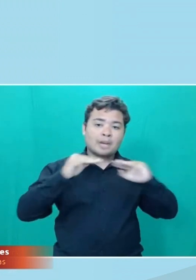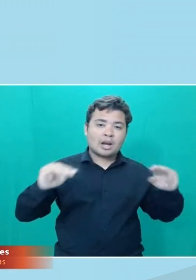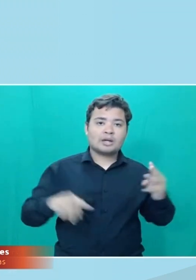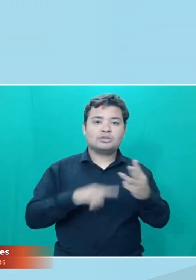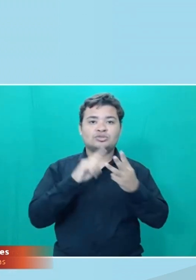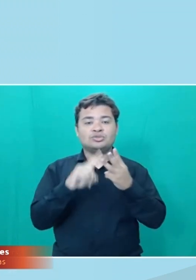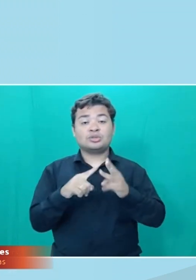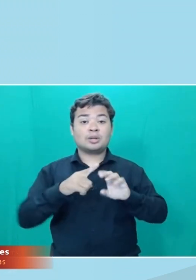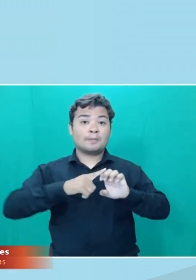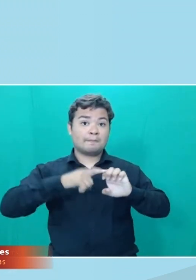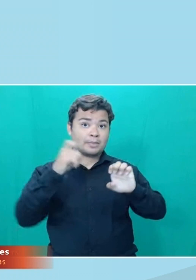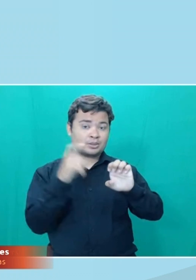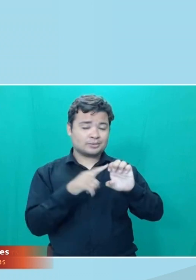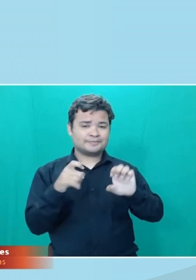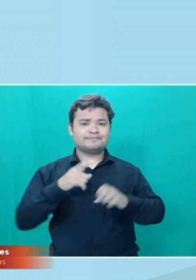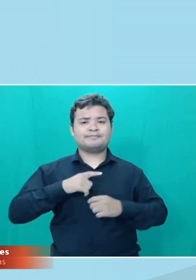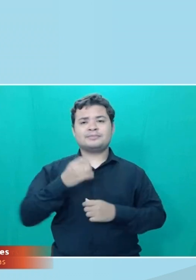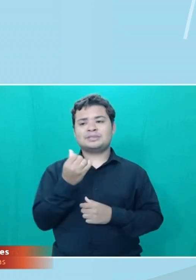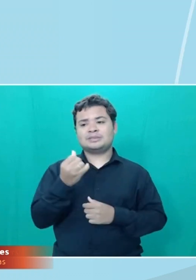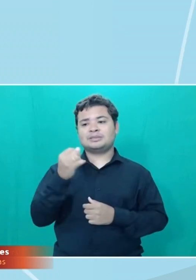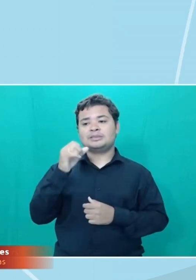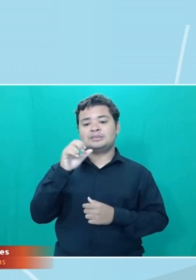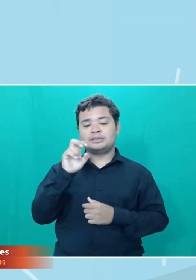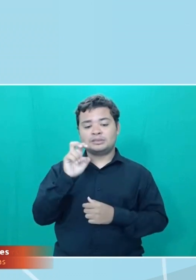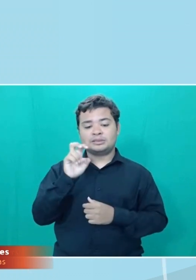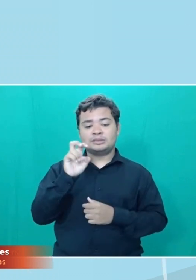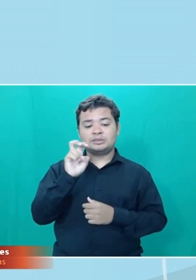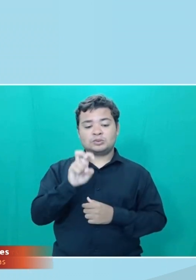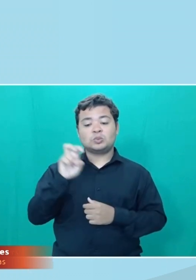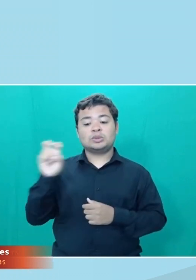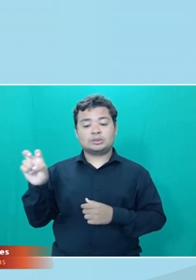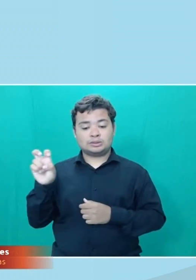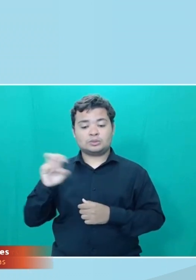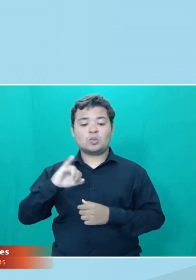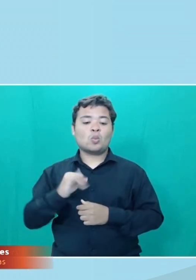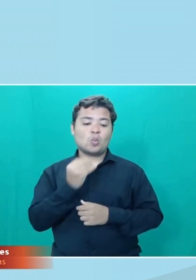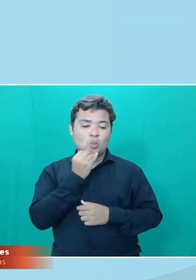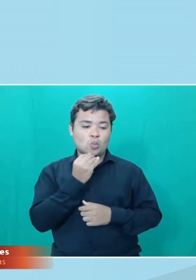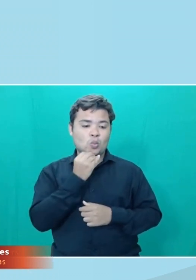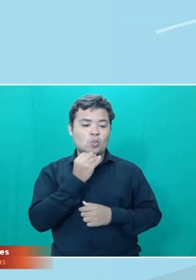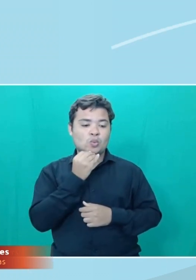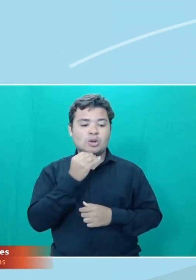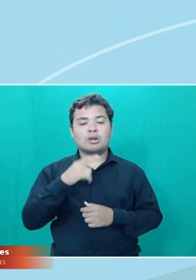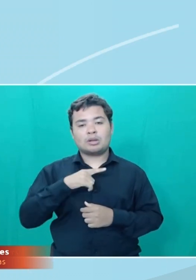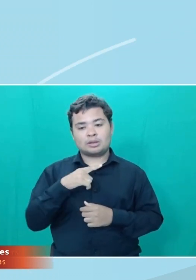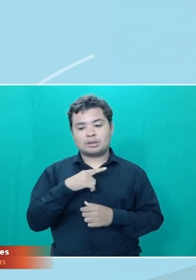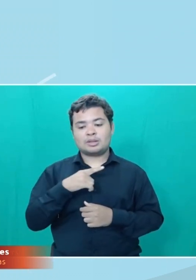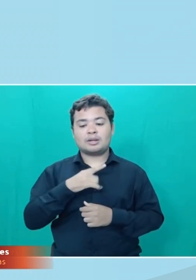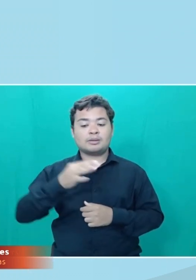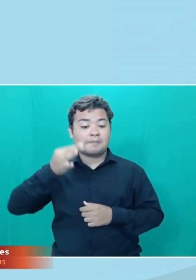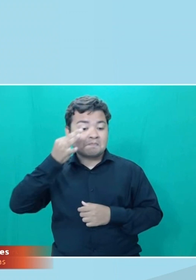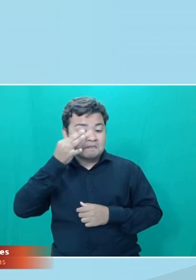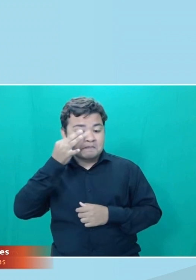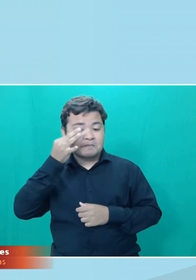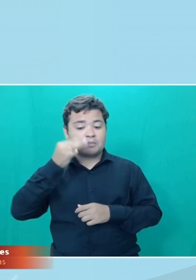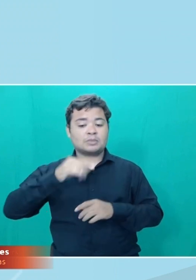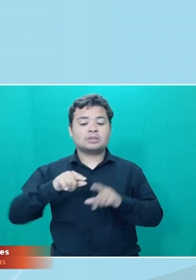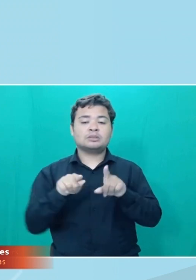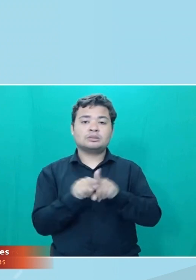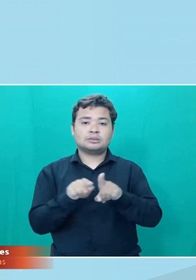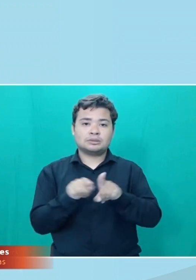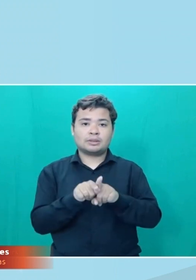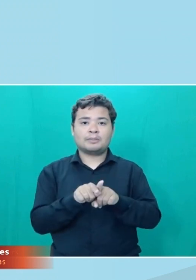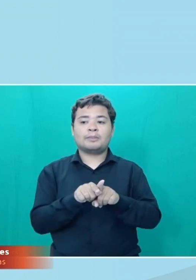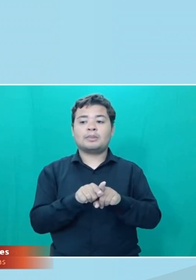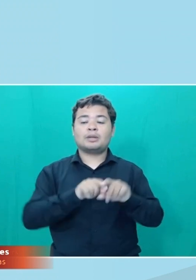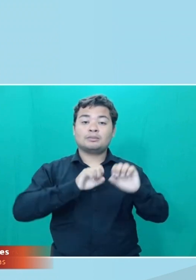empreendedorismo. São 655 oportunidades divididas nas modalidades presencial e educação à distância.